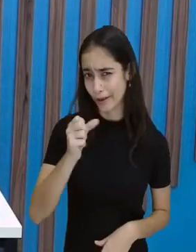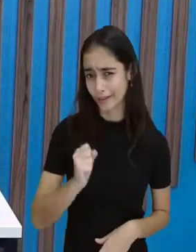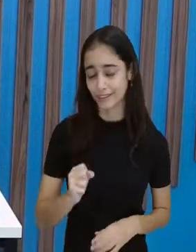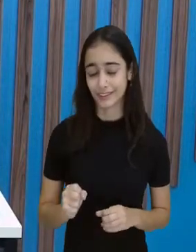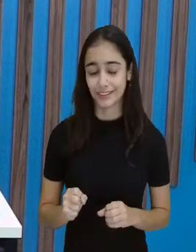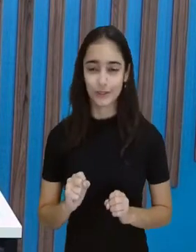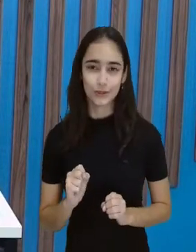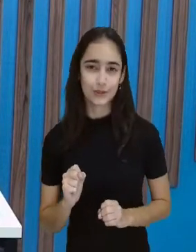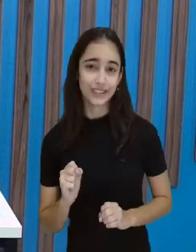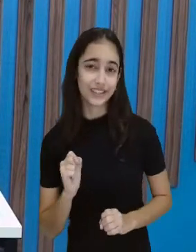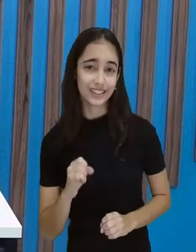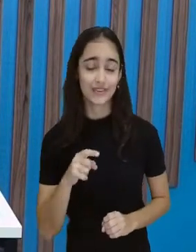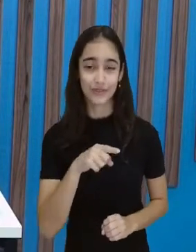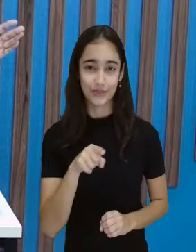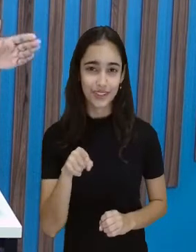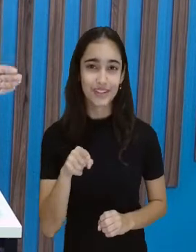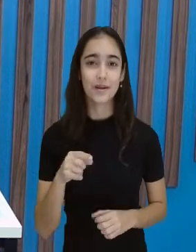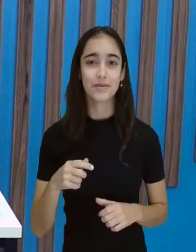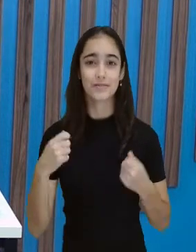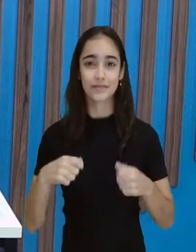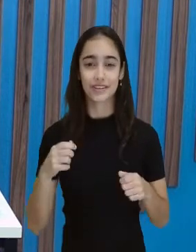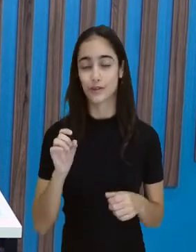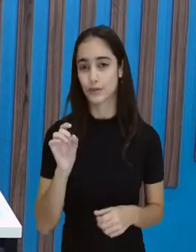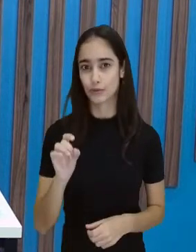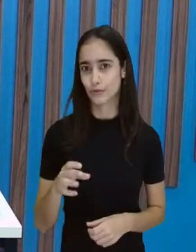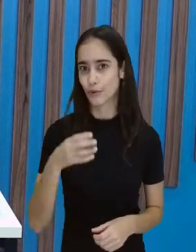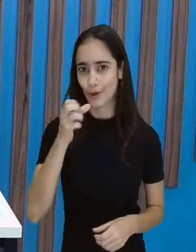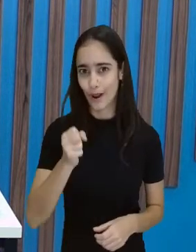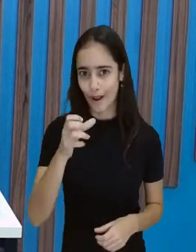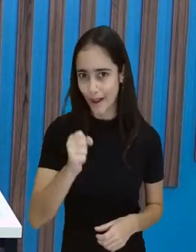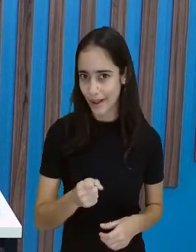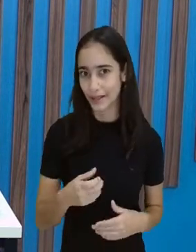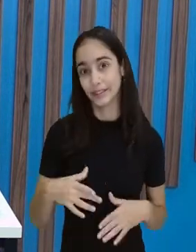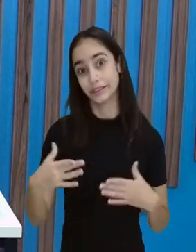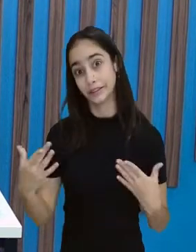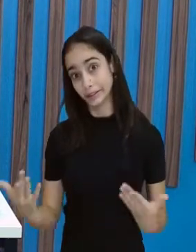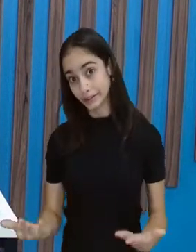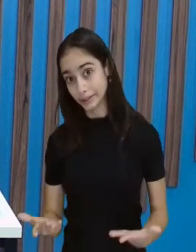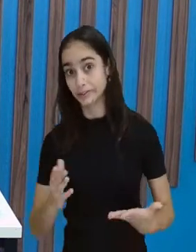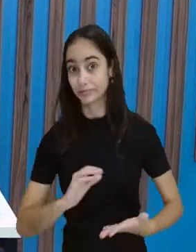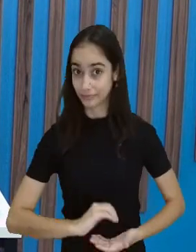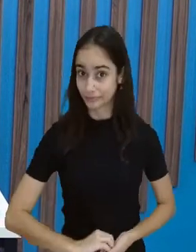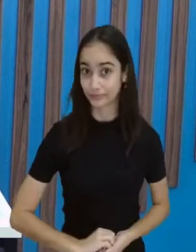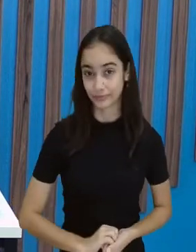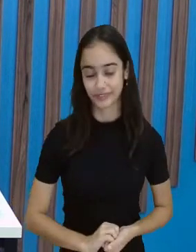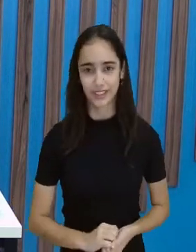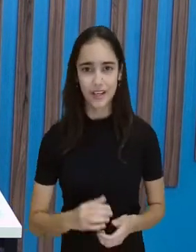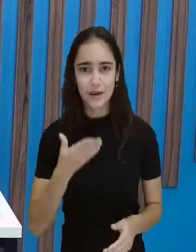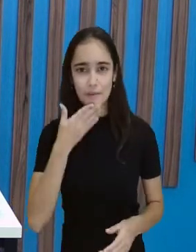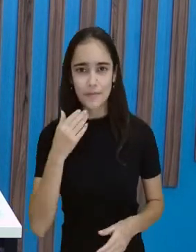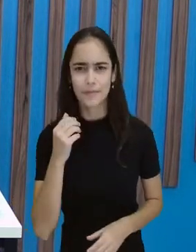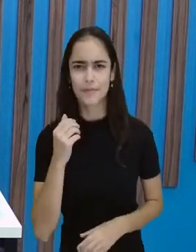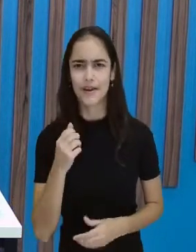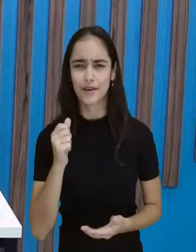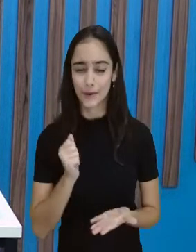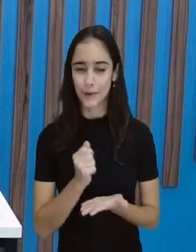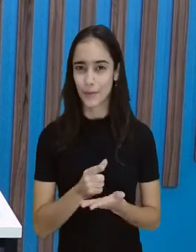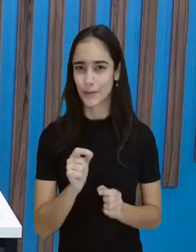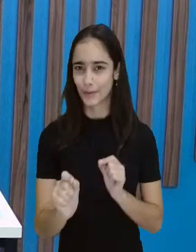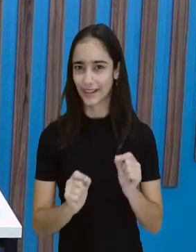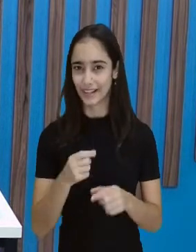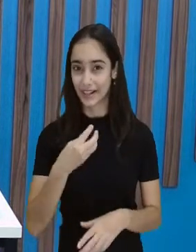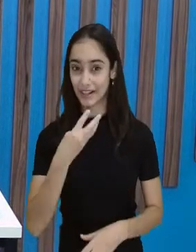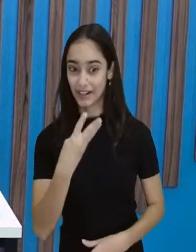no lado de que, eita, com 5 reais eu posso comprar mais produtos. Então, é melhor levar mais produtos do que levar só 1, não é mesmo? Vamos